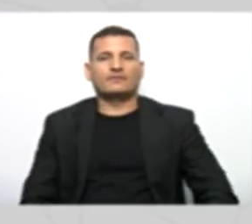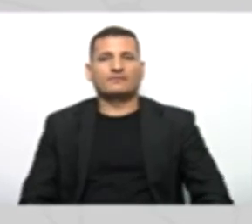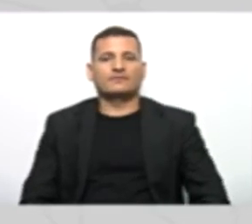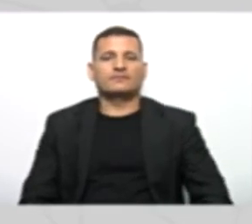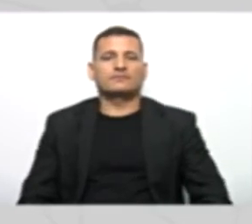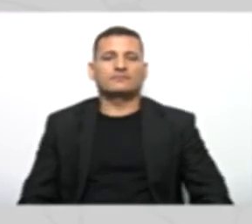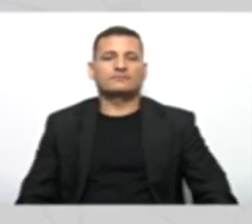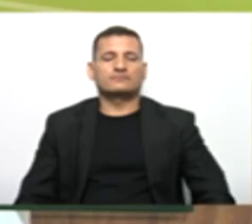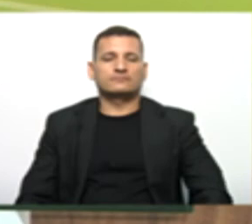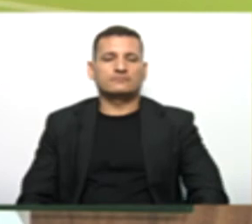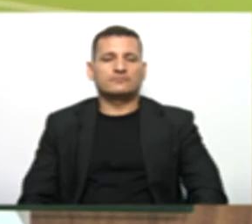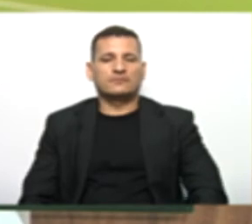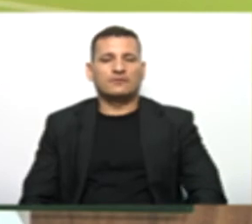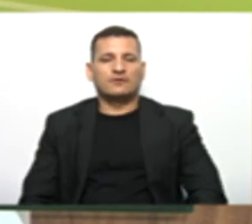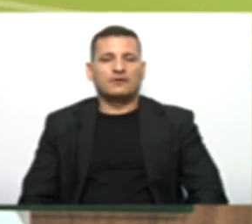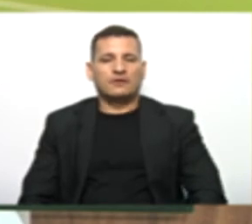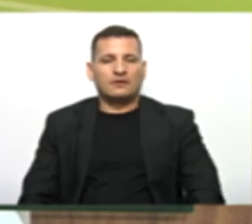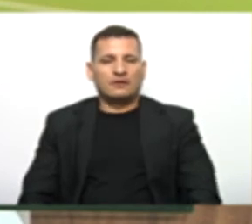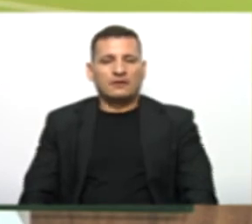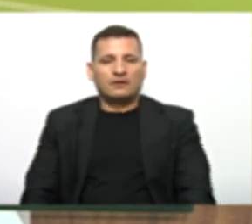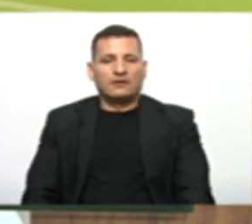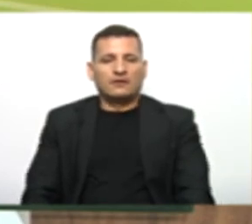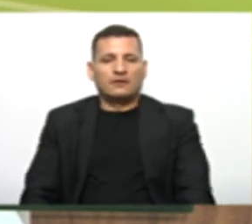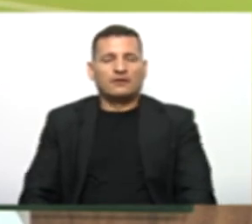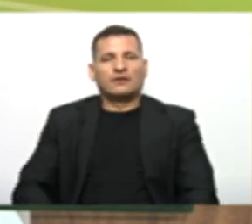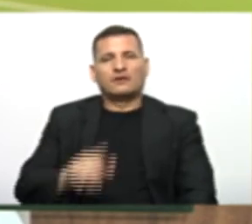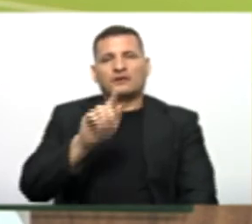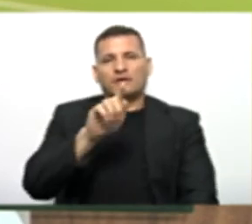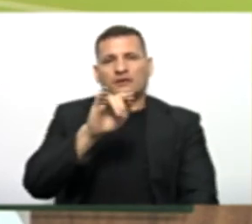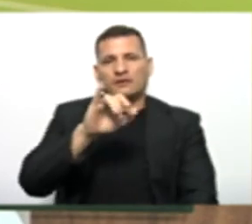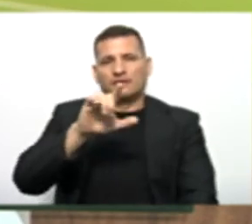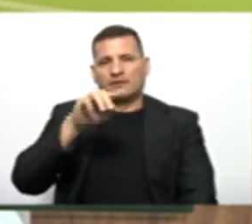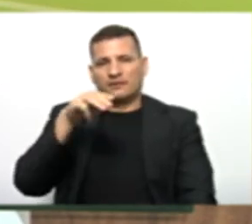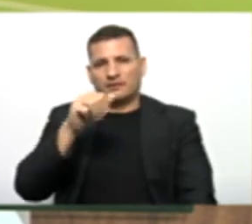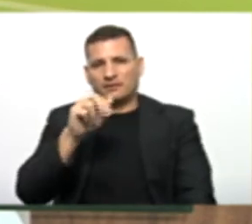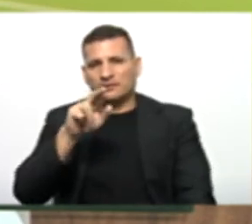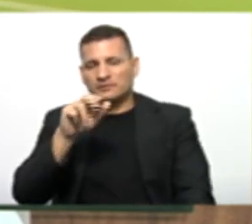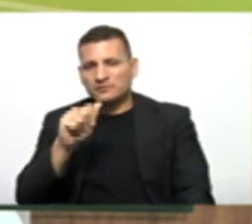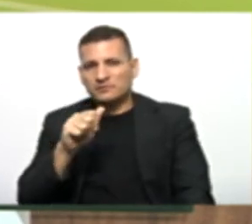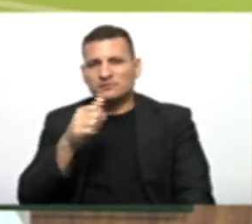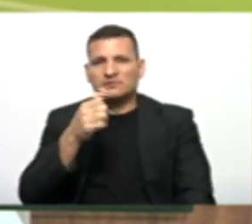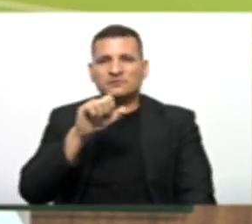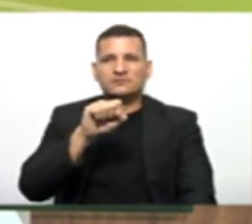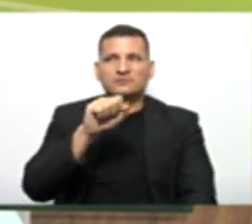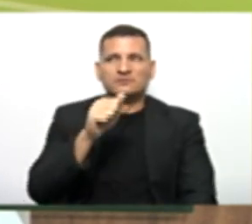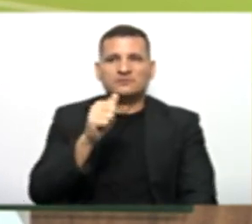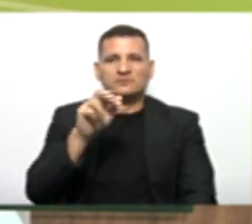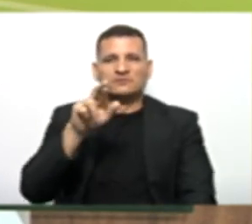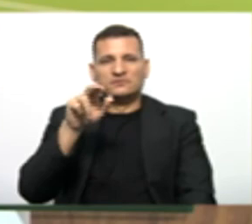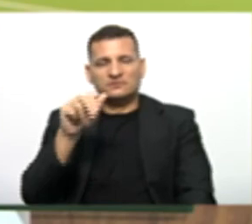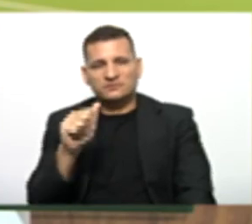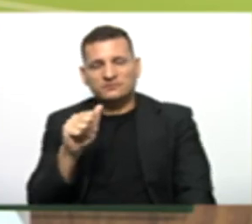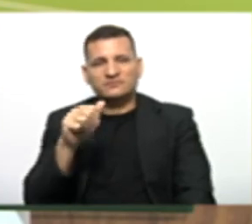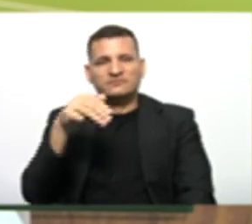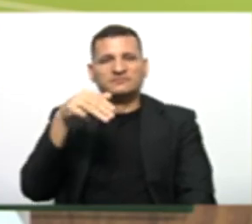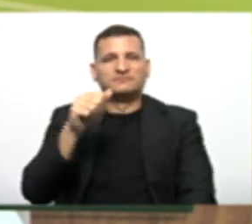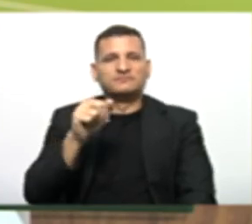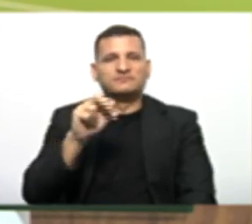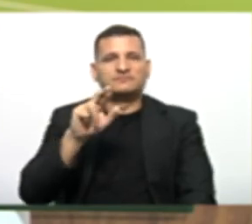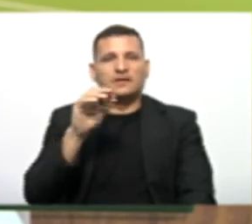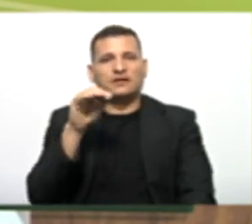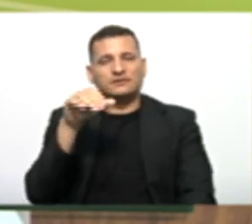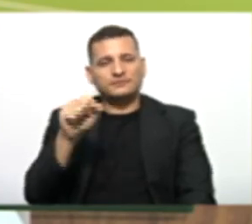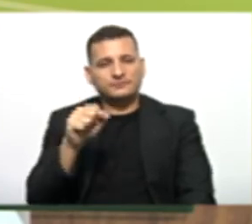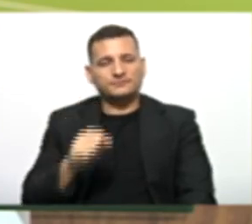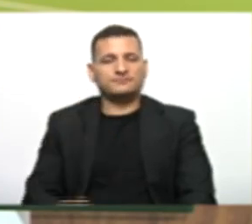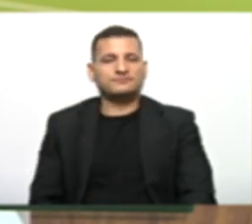tivemos Também participação Da Gilmara Da Sara Que é de Buritis O Marcos Sendo que a Gilmara E o Marcos São